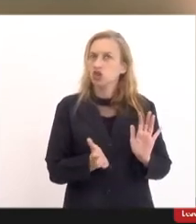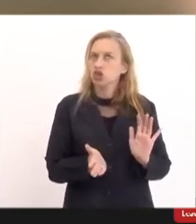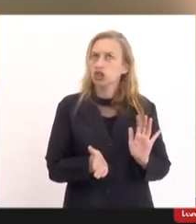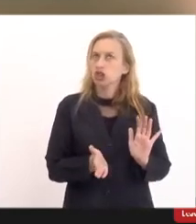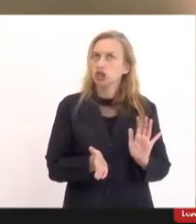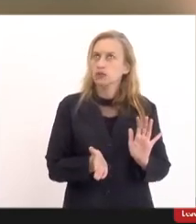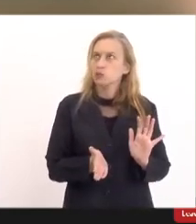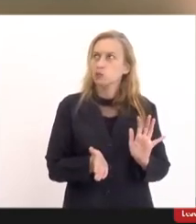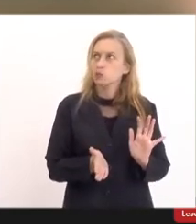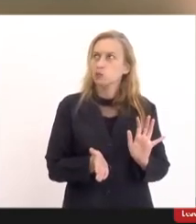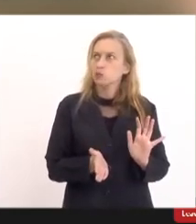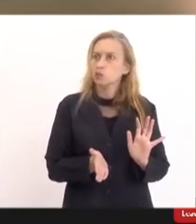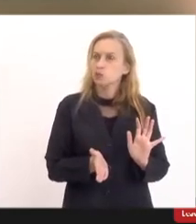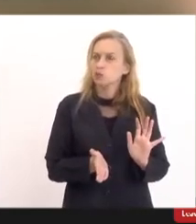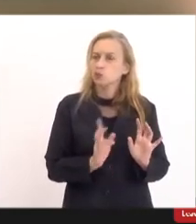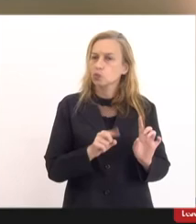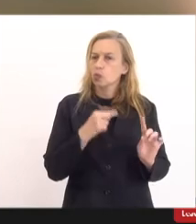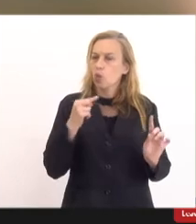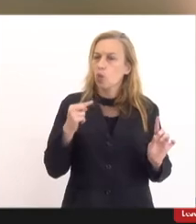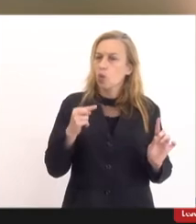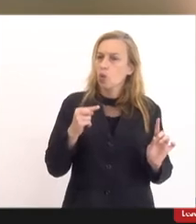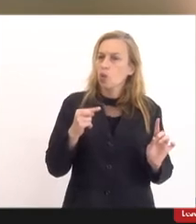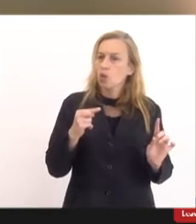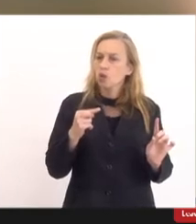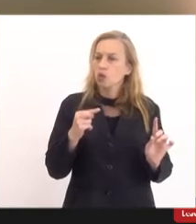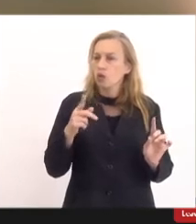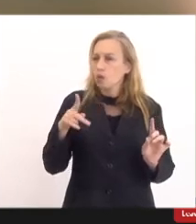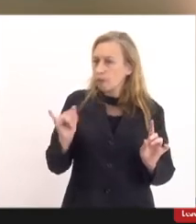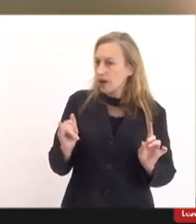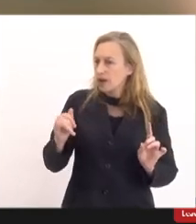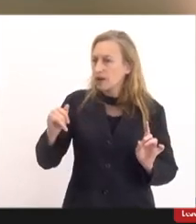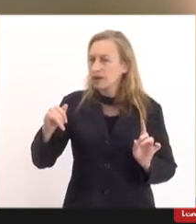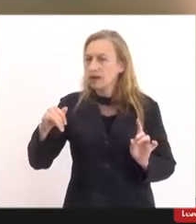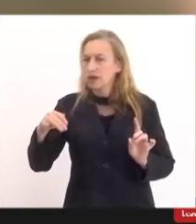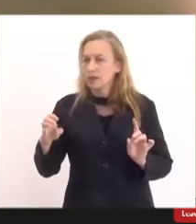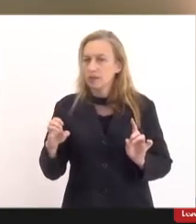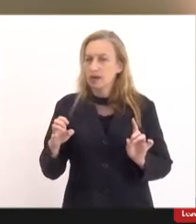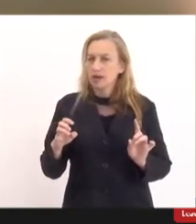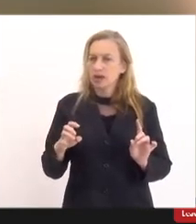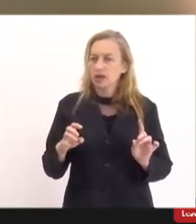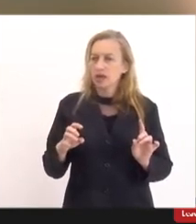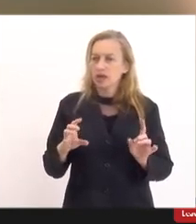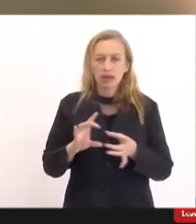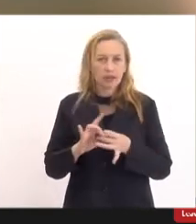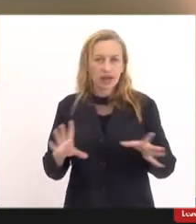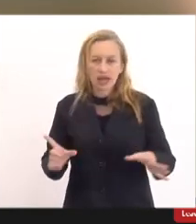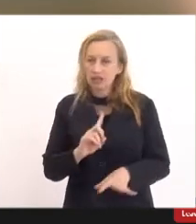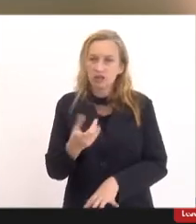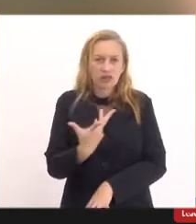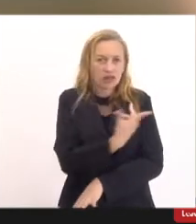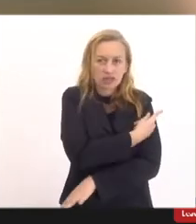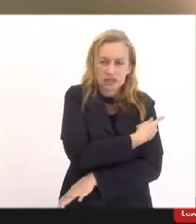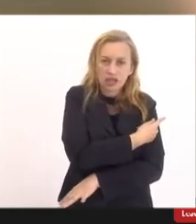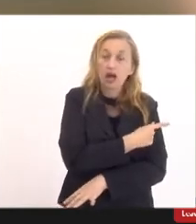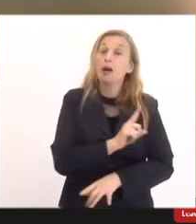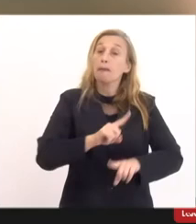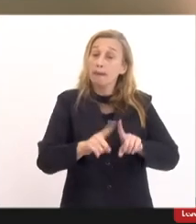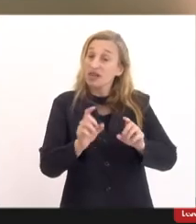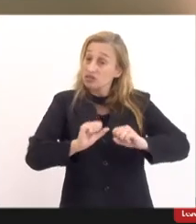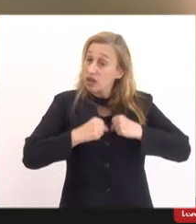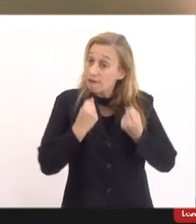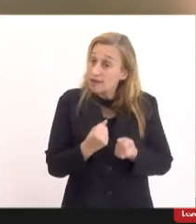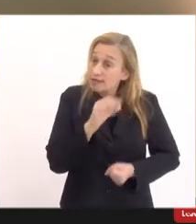que objetivem o pai a ser dispensado da vacinação entretanto defenda